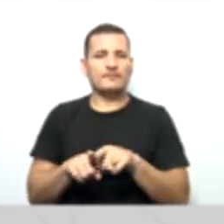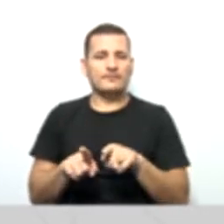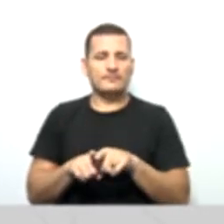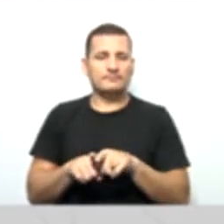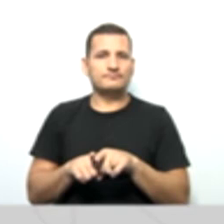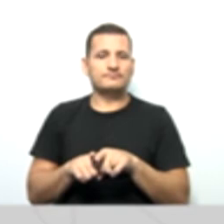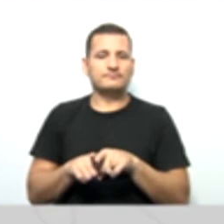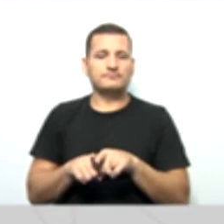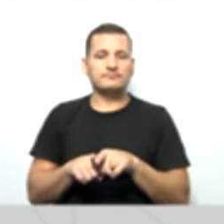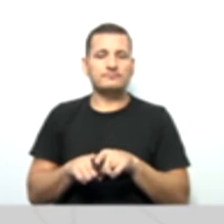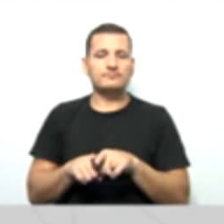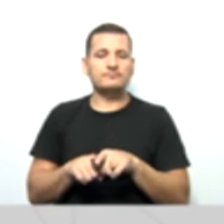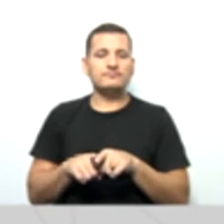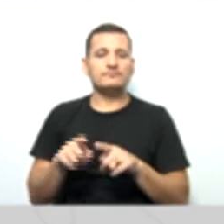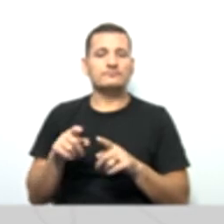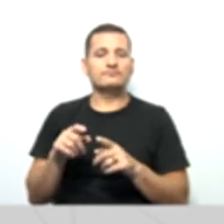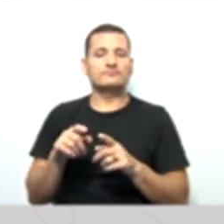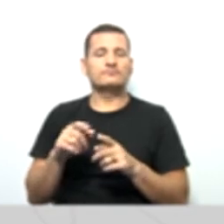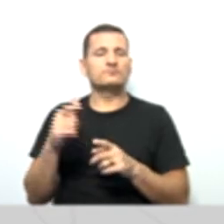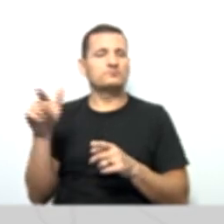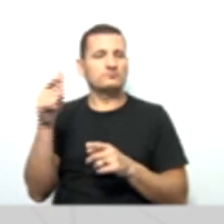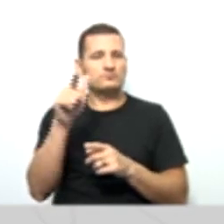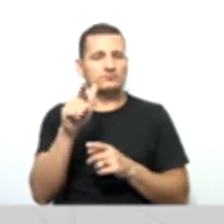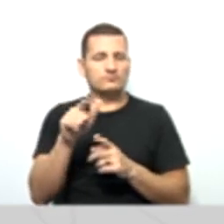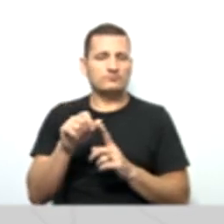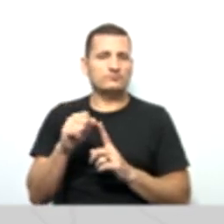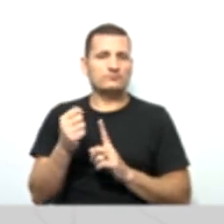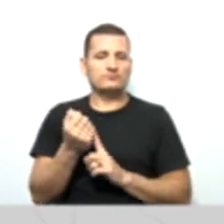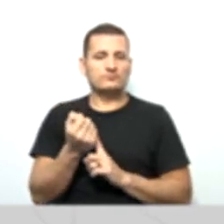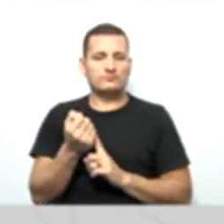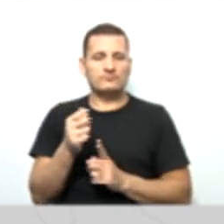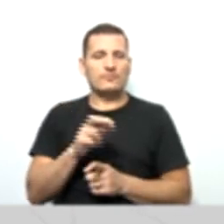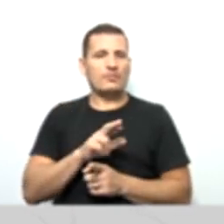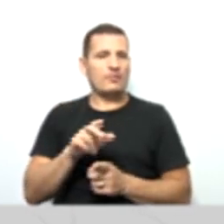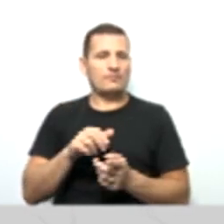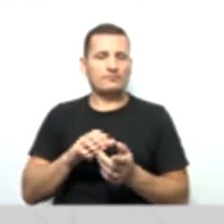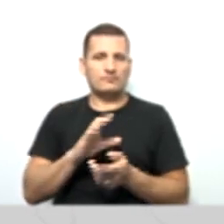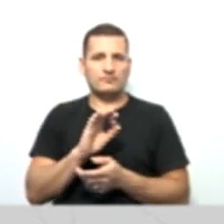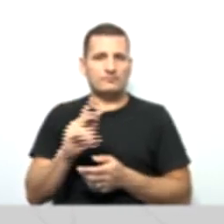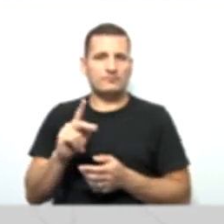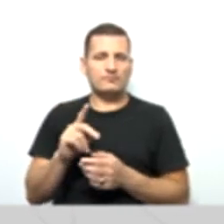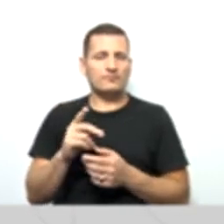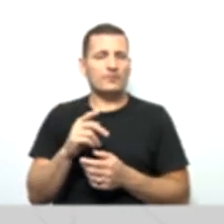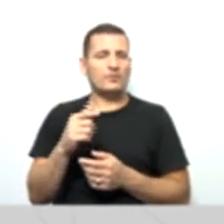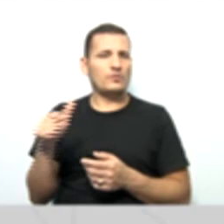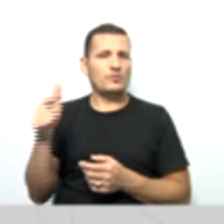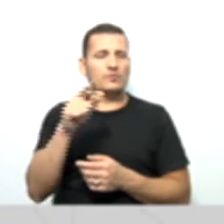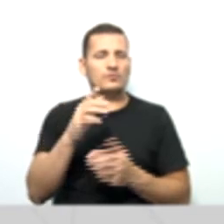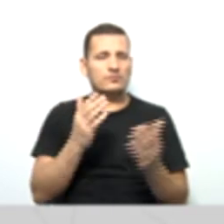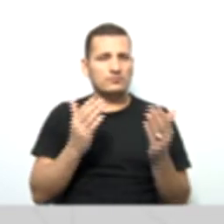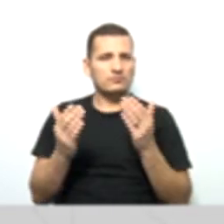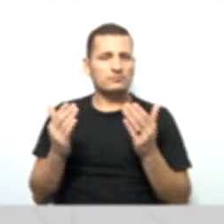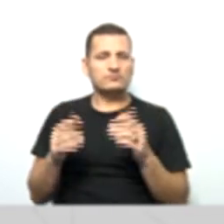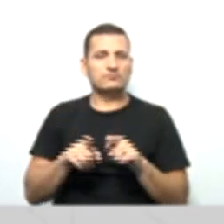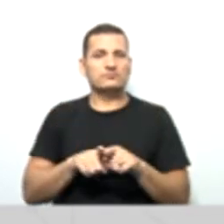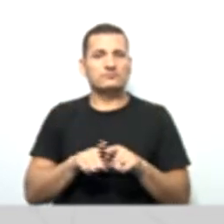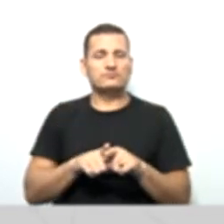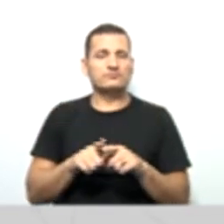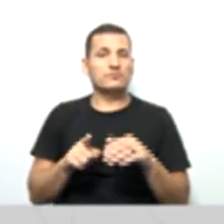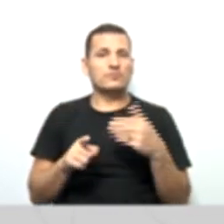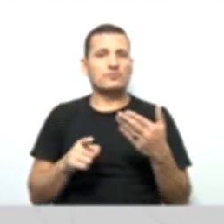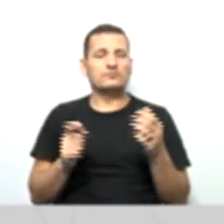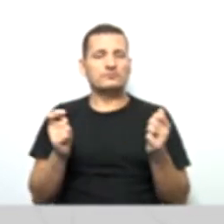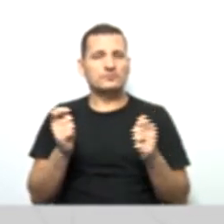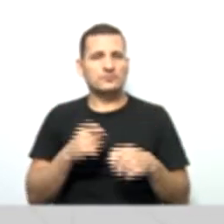não cooperativas, entre outros itens que ele deve estar analisando, né? Como quais as capacitações que foram